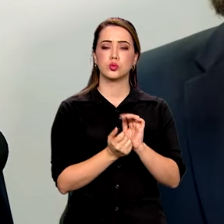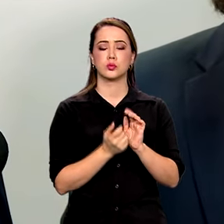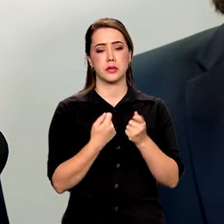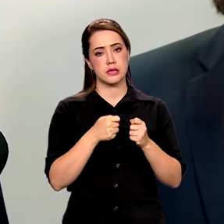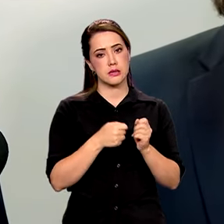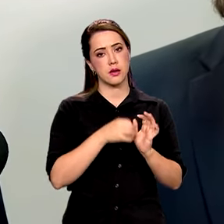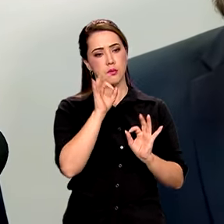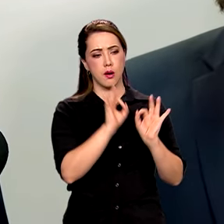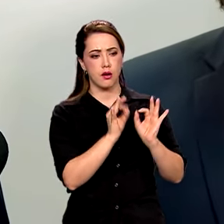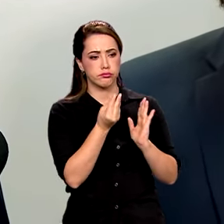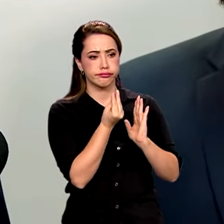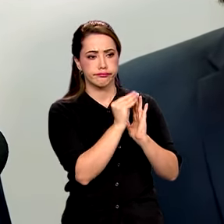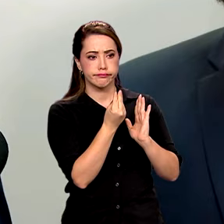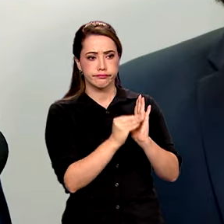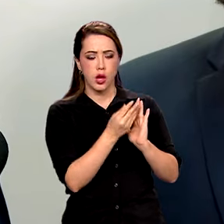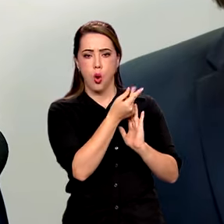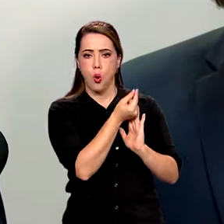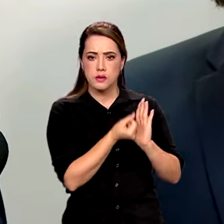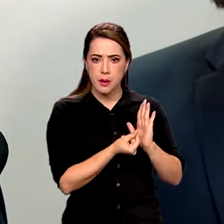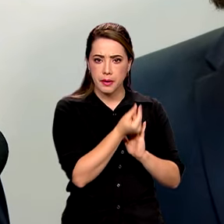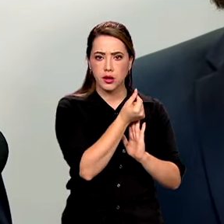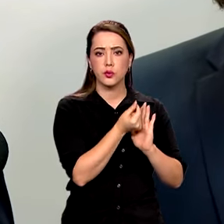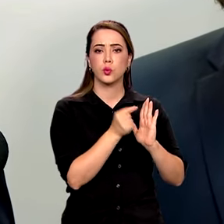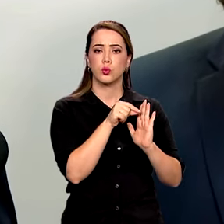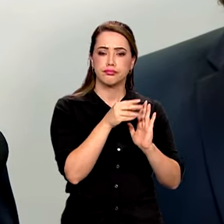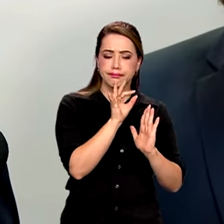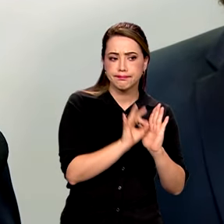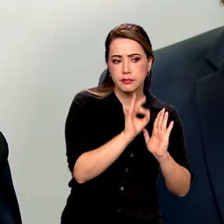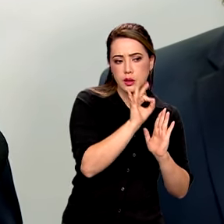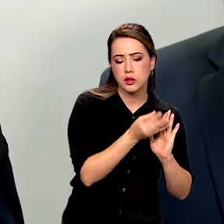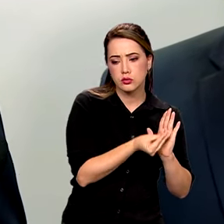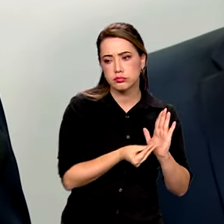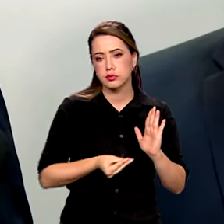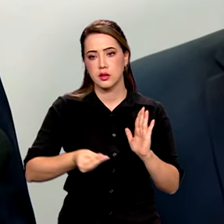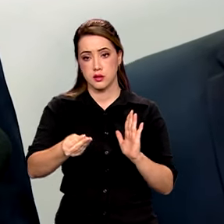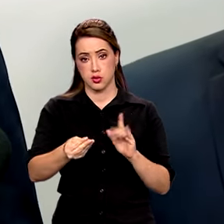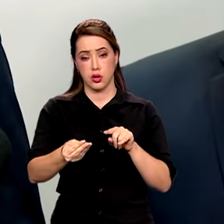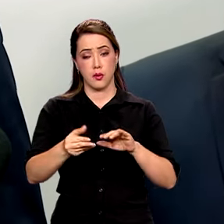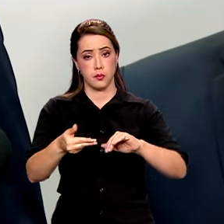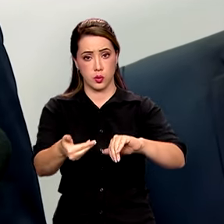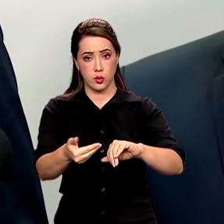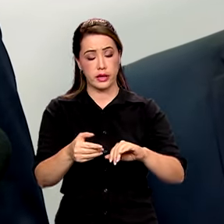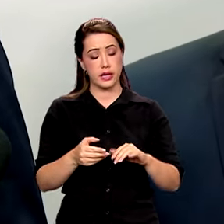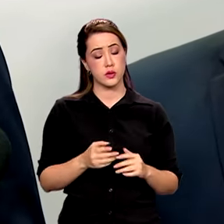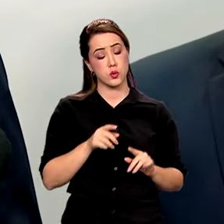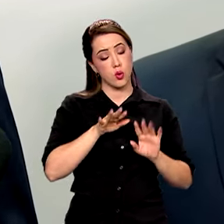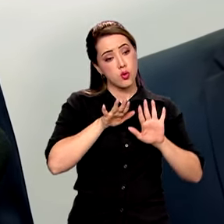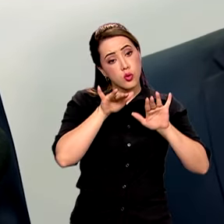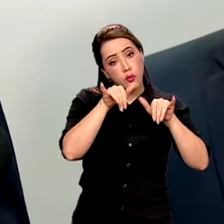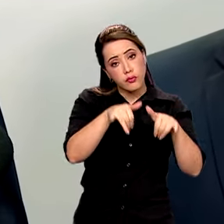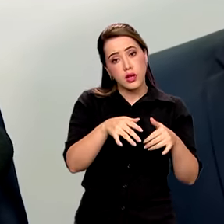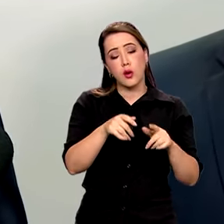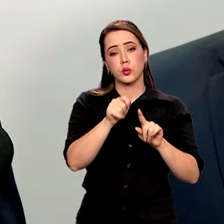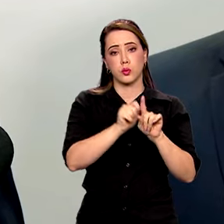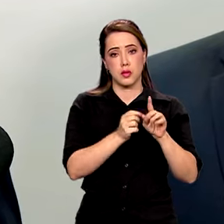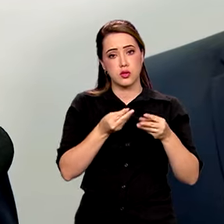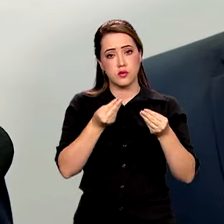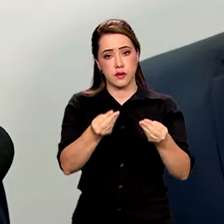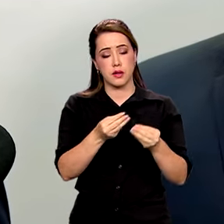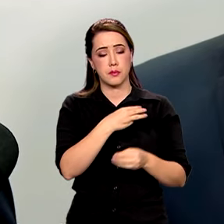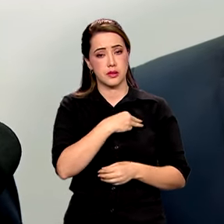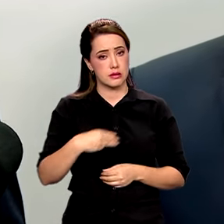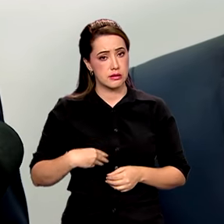no final do mês. A ministra Simone Tebbit está muito alinhada com a